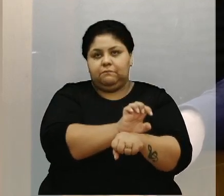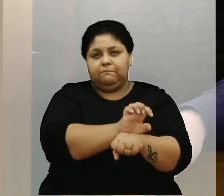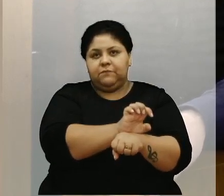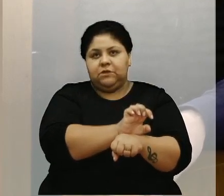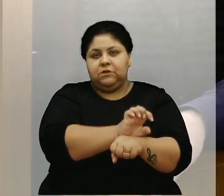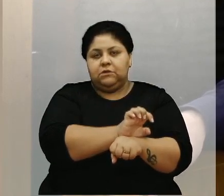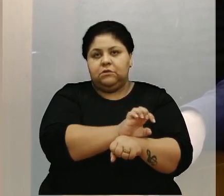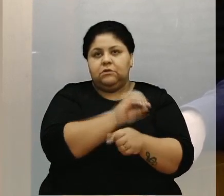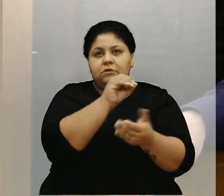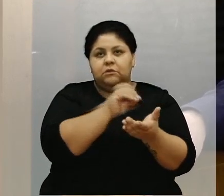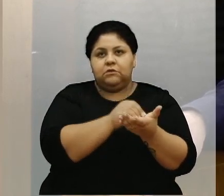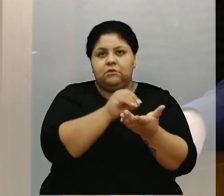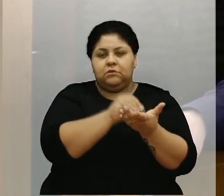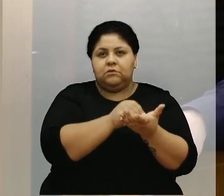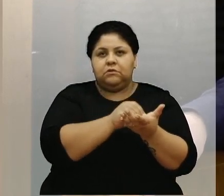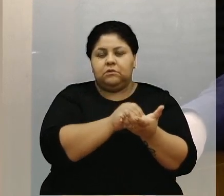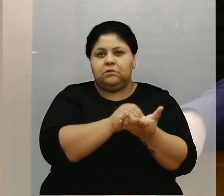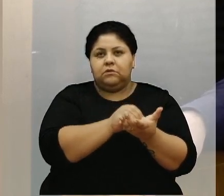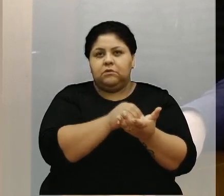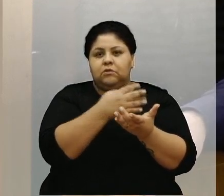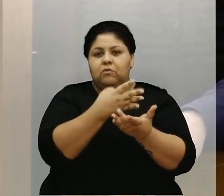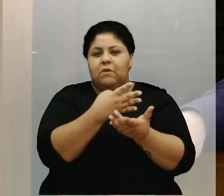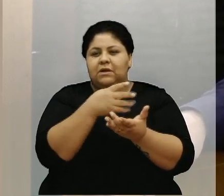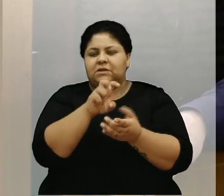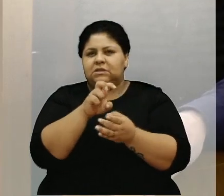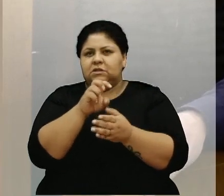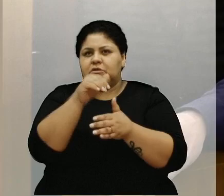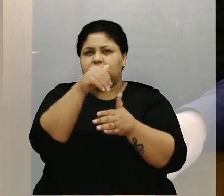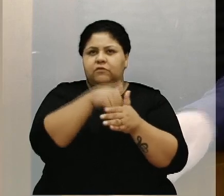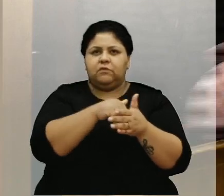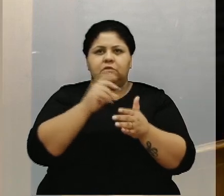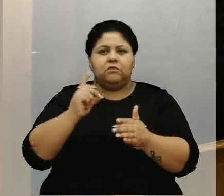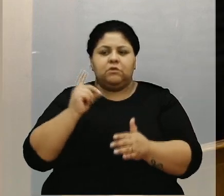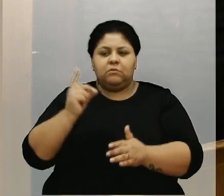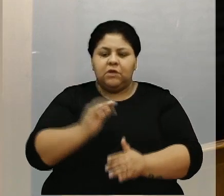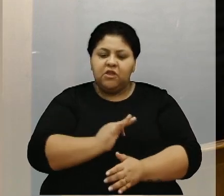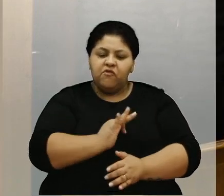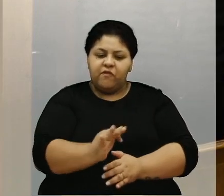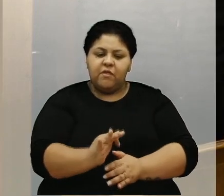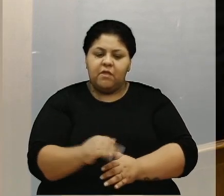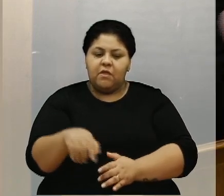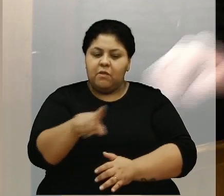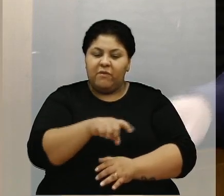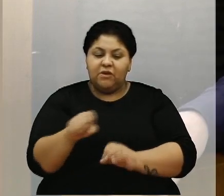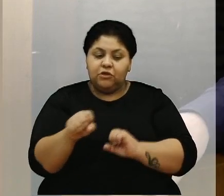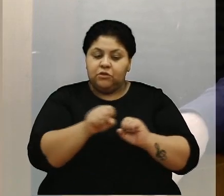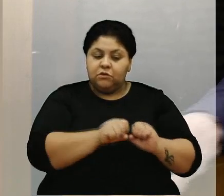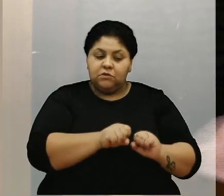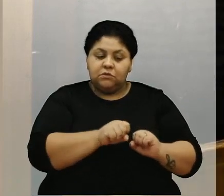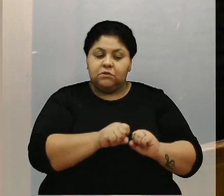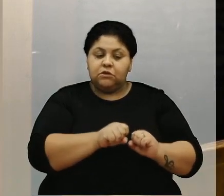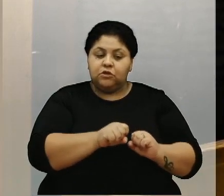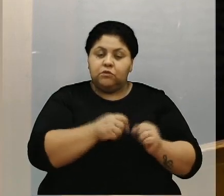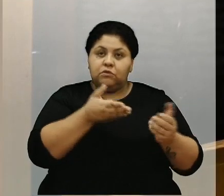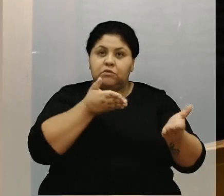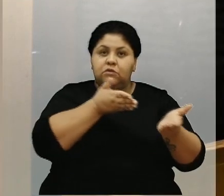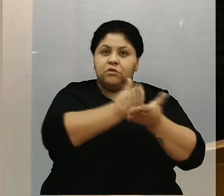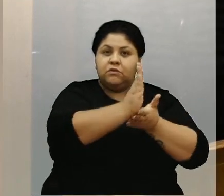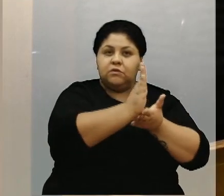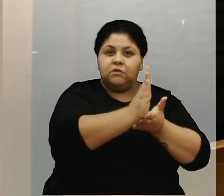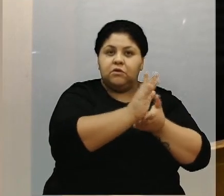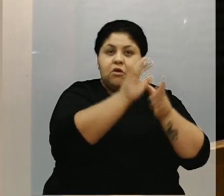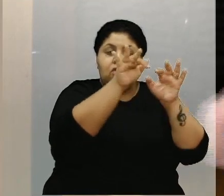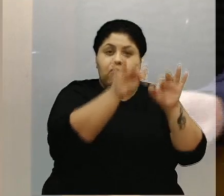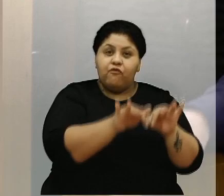Faltou somente, acho que 4 ou 5 votos de deputados federais para a gente poder aprovar aquela anistia da